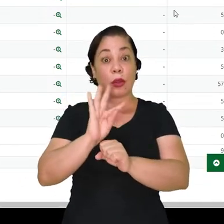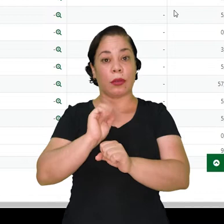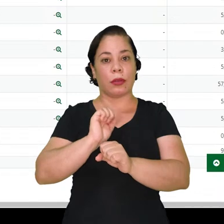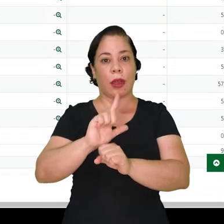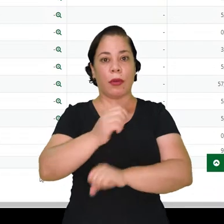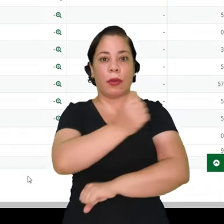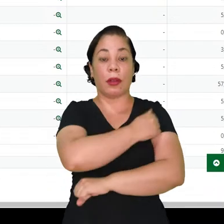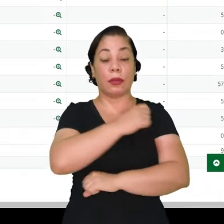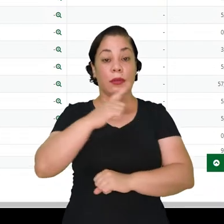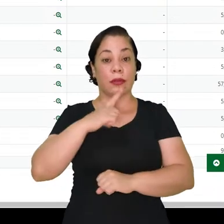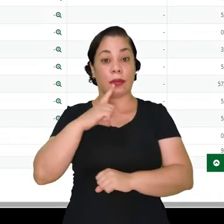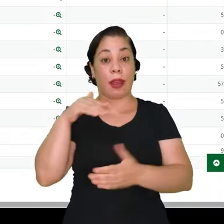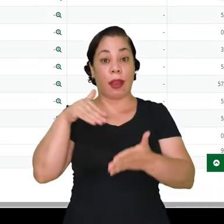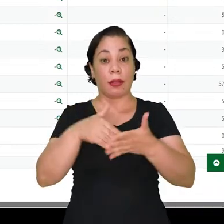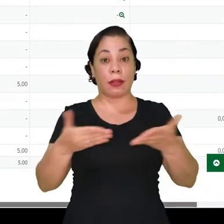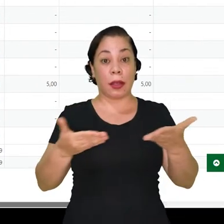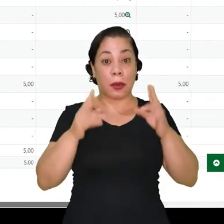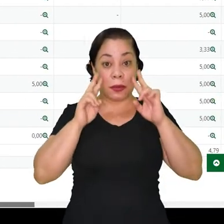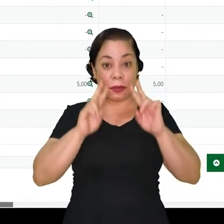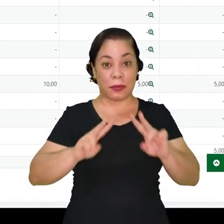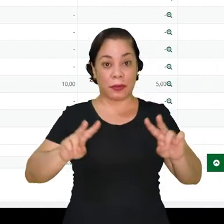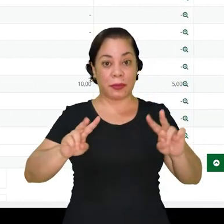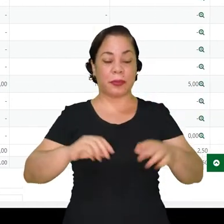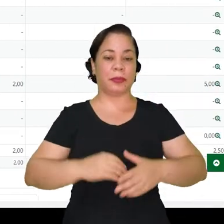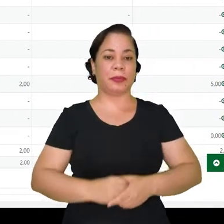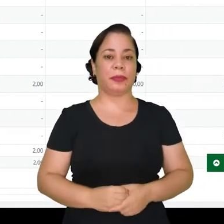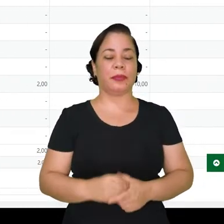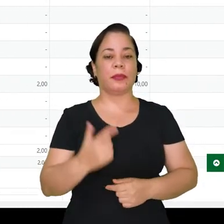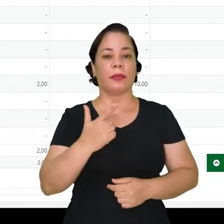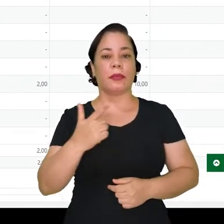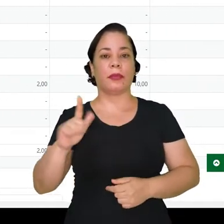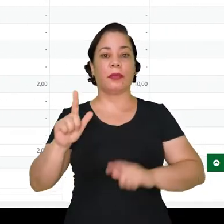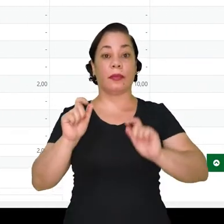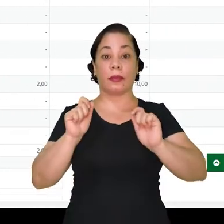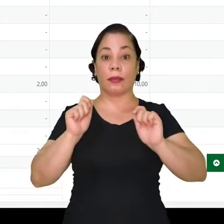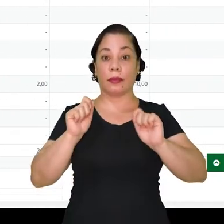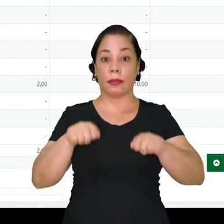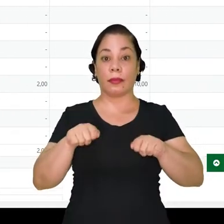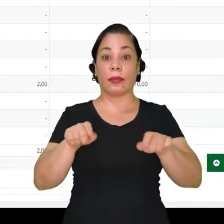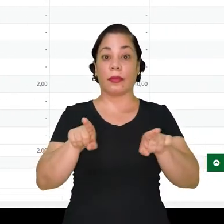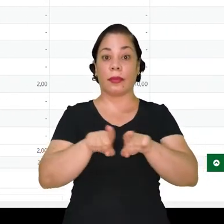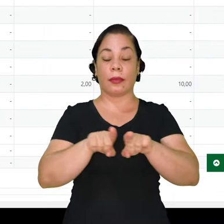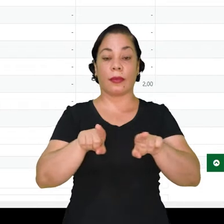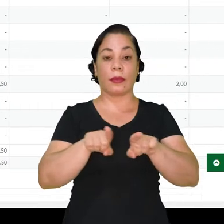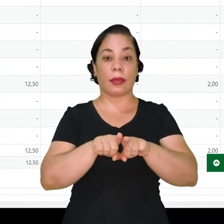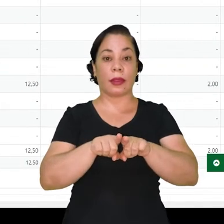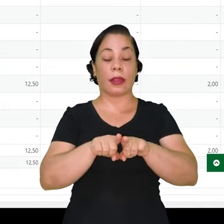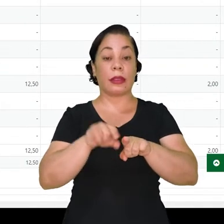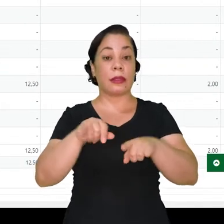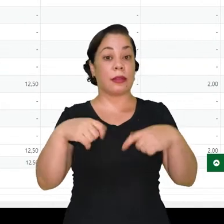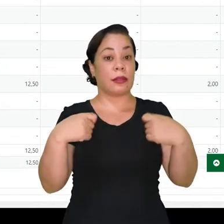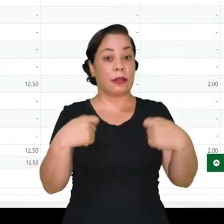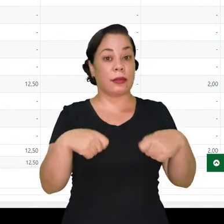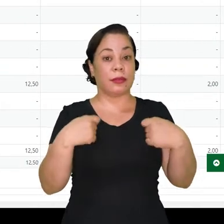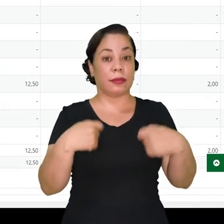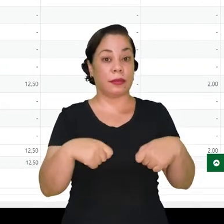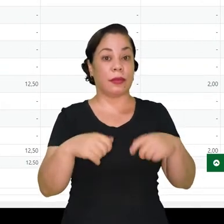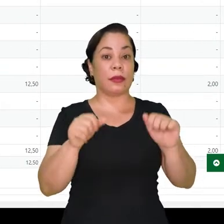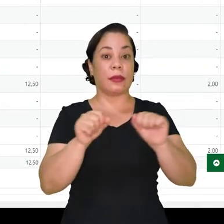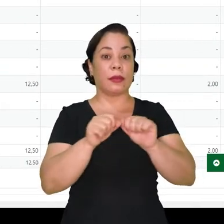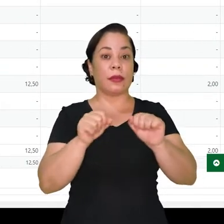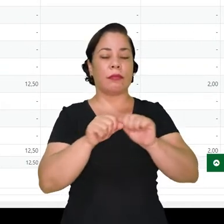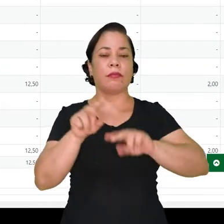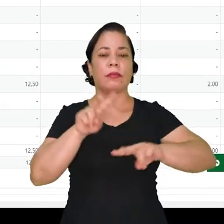tem até o momento que estamos visualizando. Uma outra possibilidade aqui também, quando necessário,